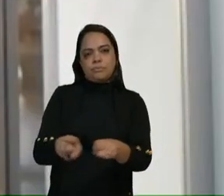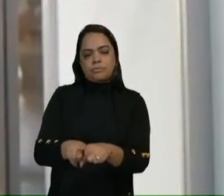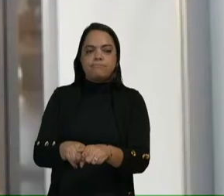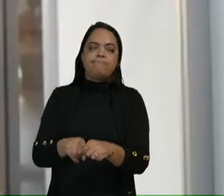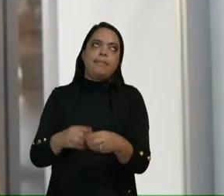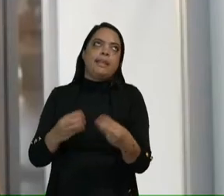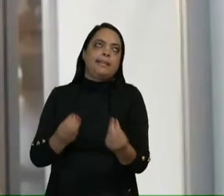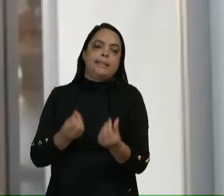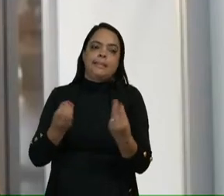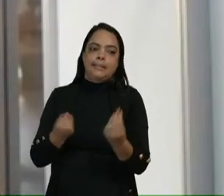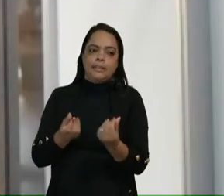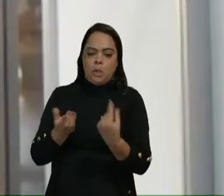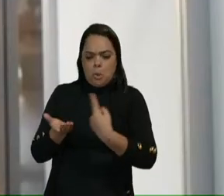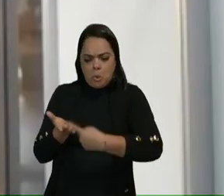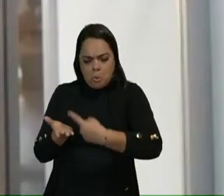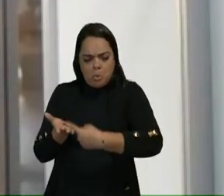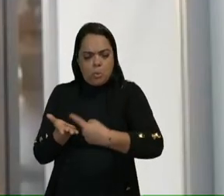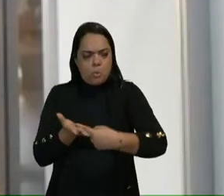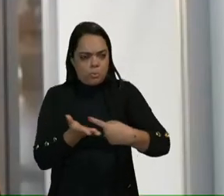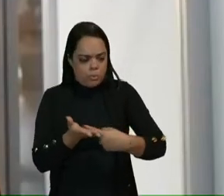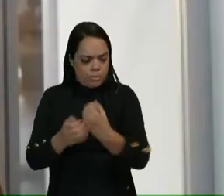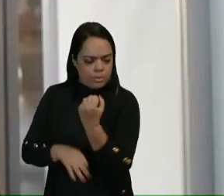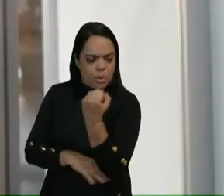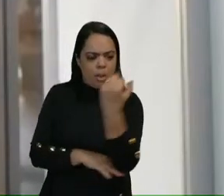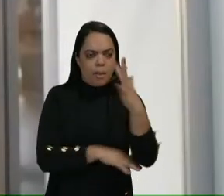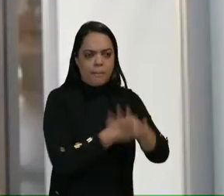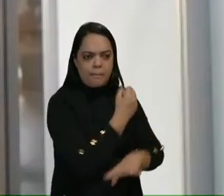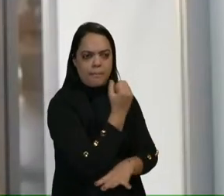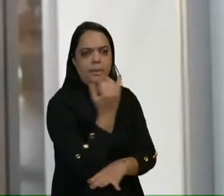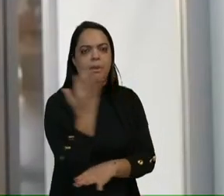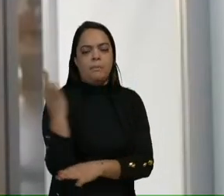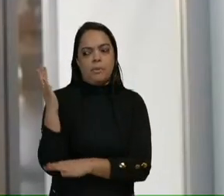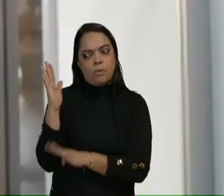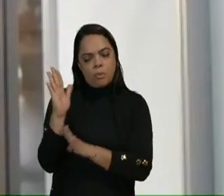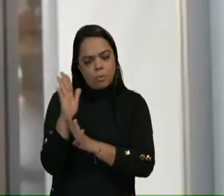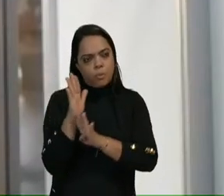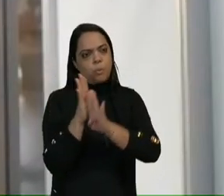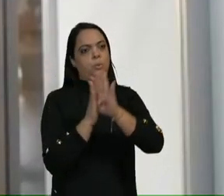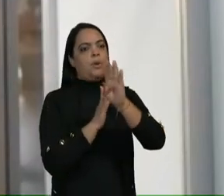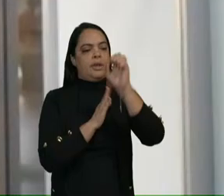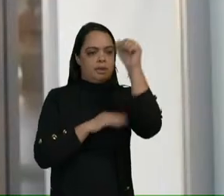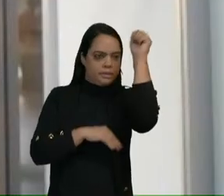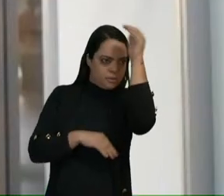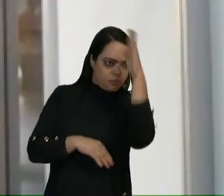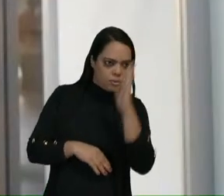comprometimento com o meio ambiente está crescendo em importância no Brasil.